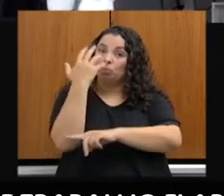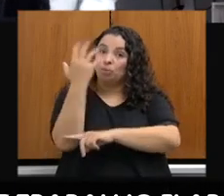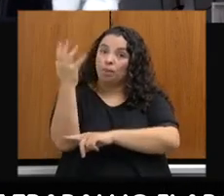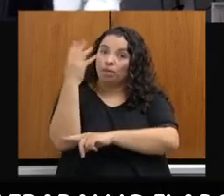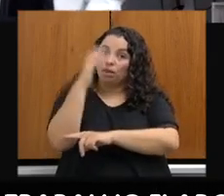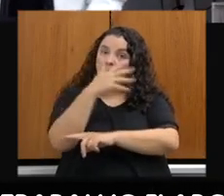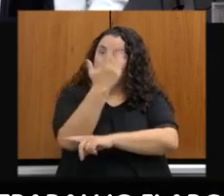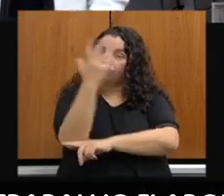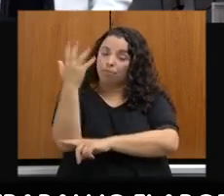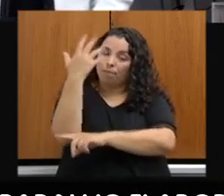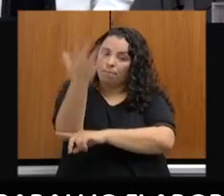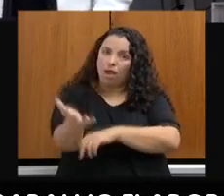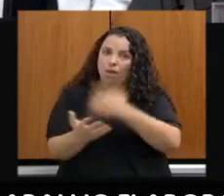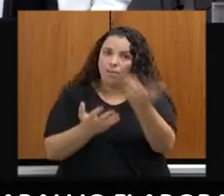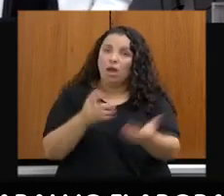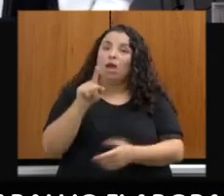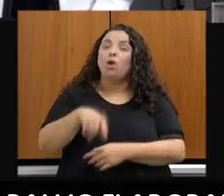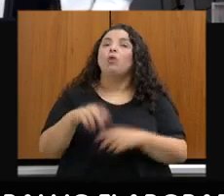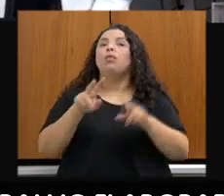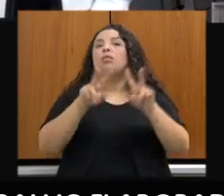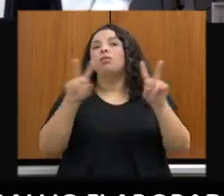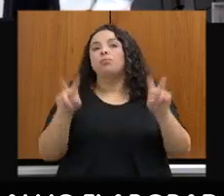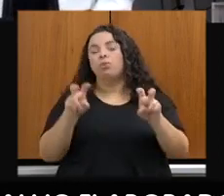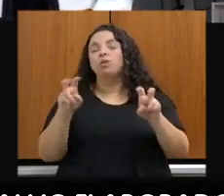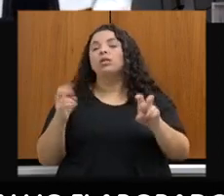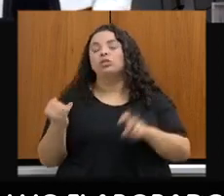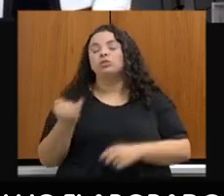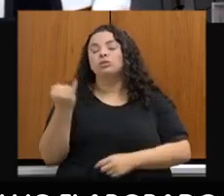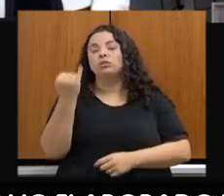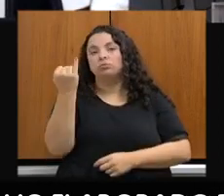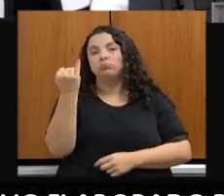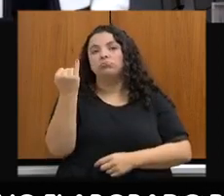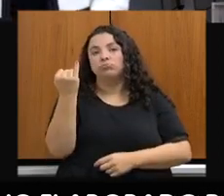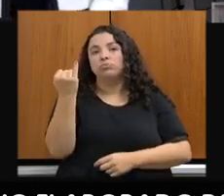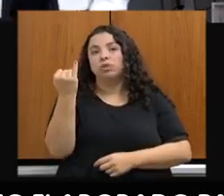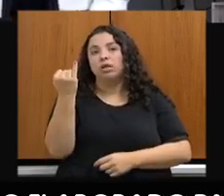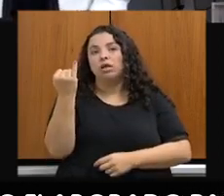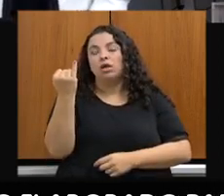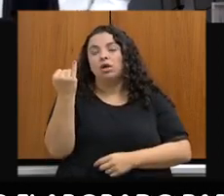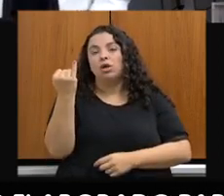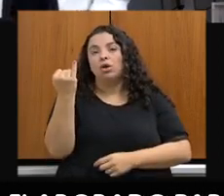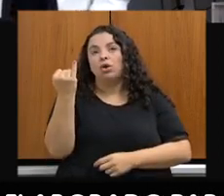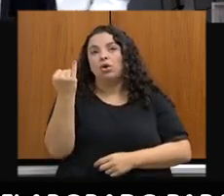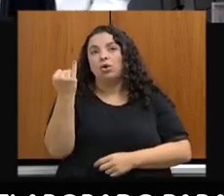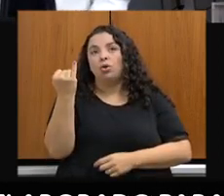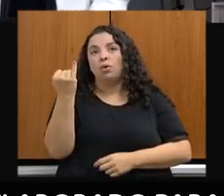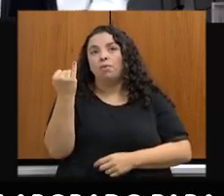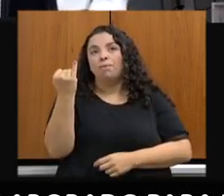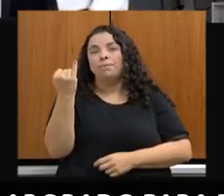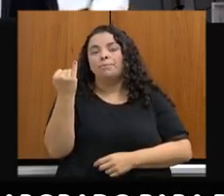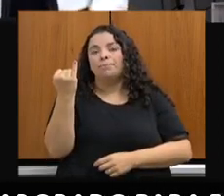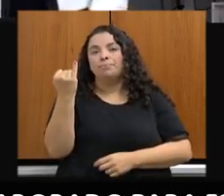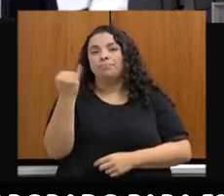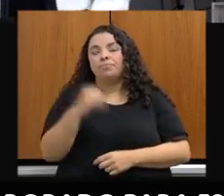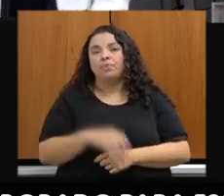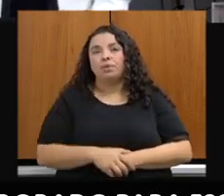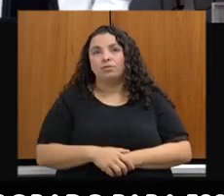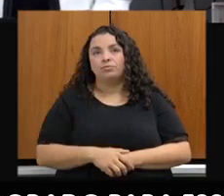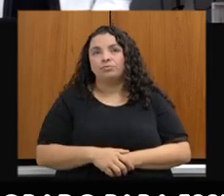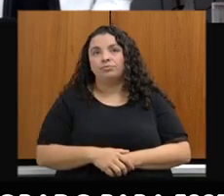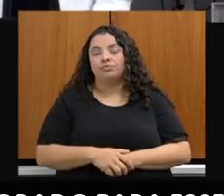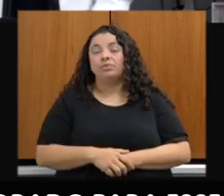da mudança climática. Bem, com base nesses dados, especialmente no último, do uso do solo,